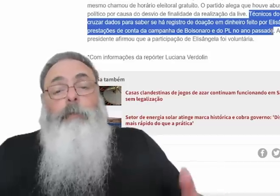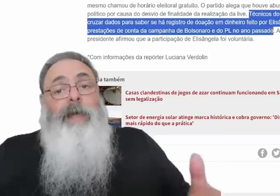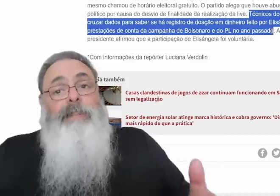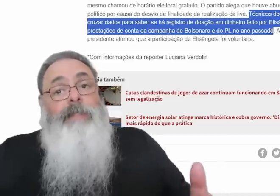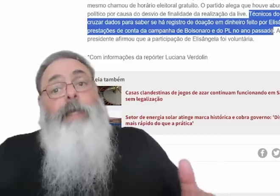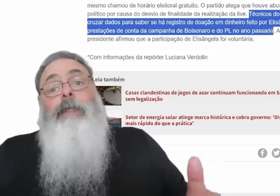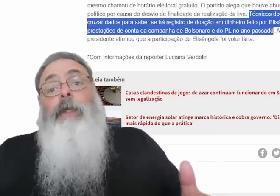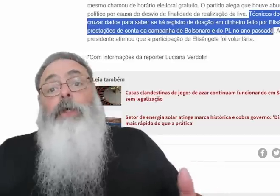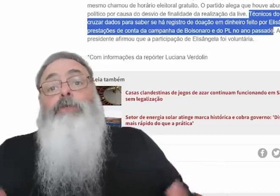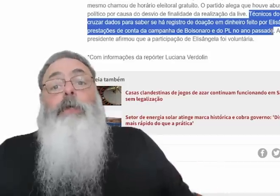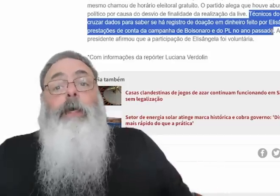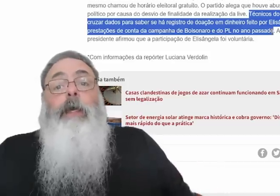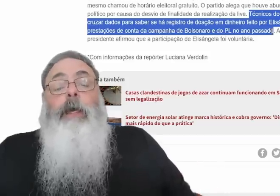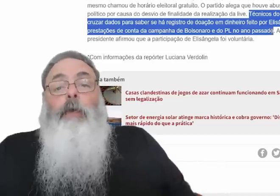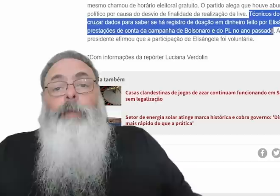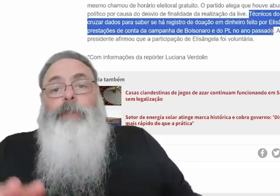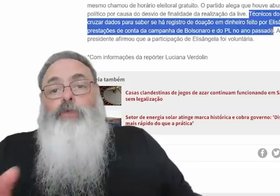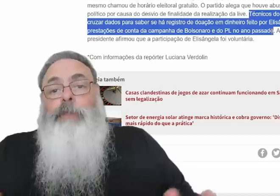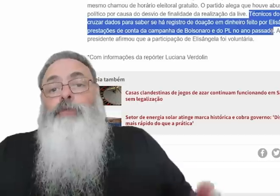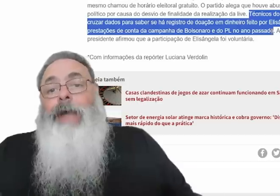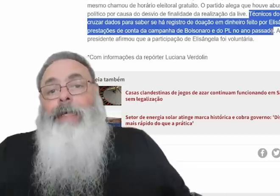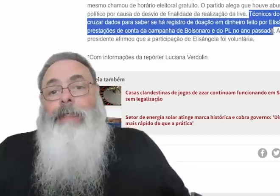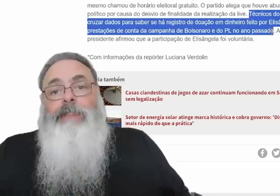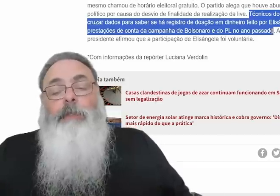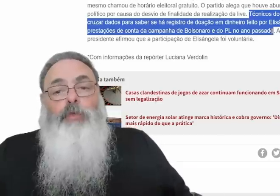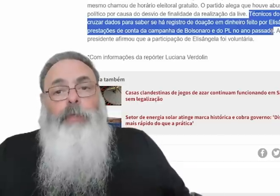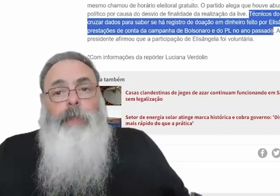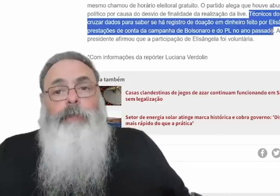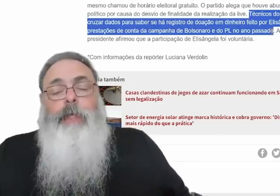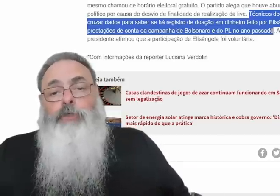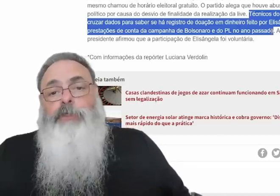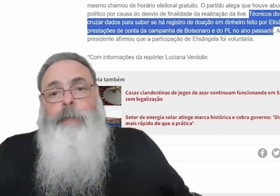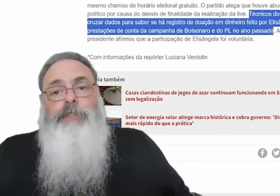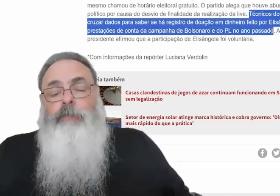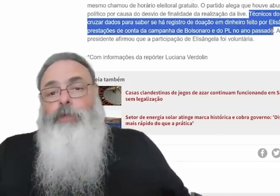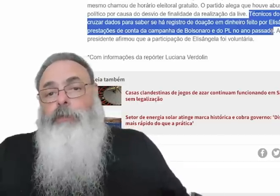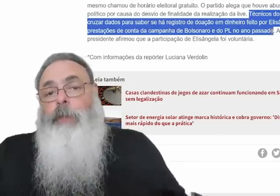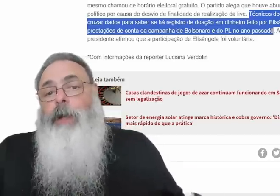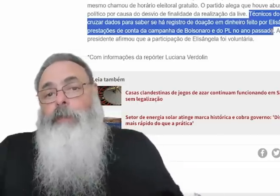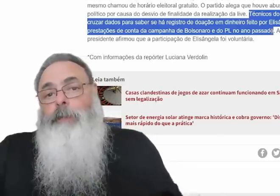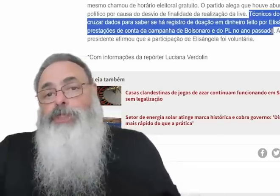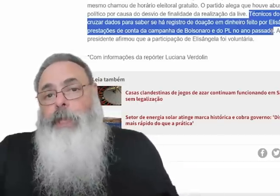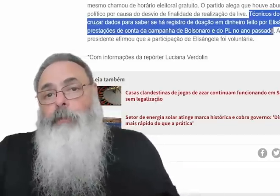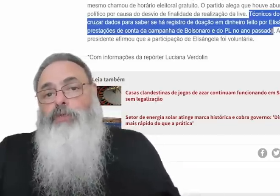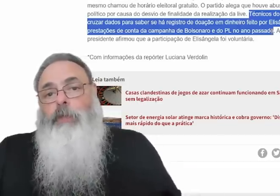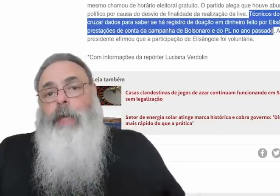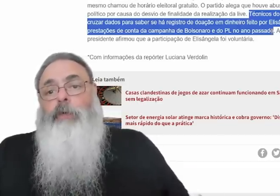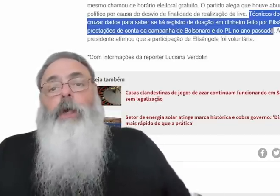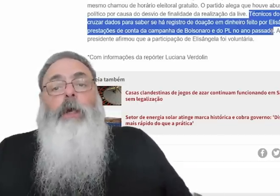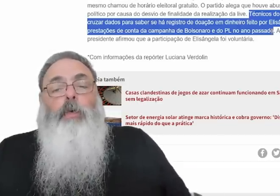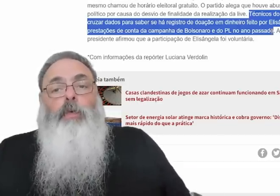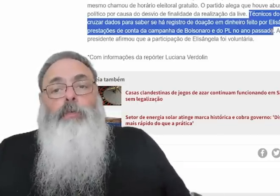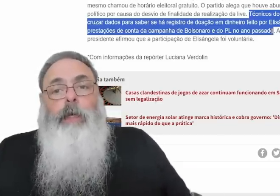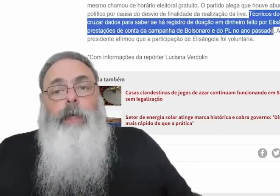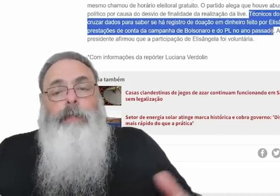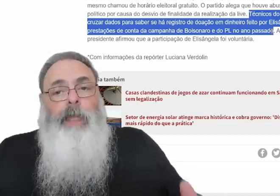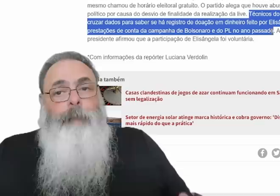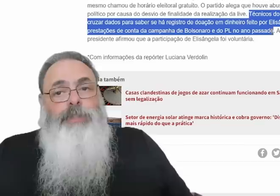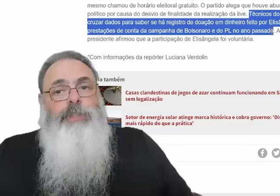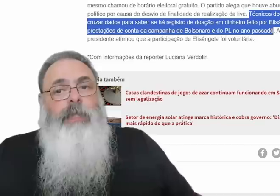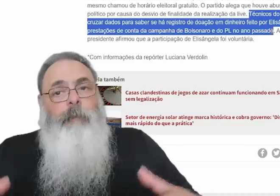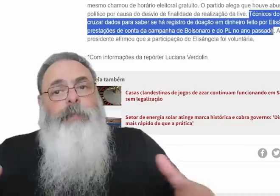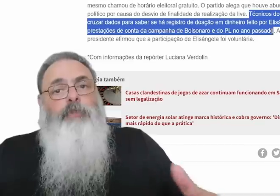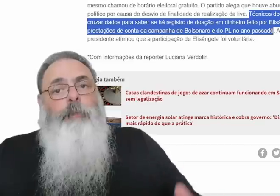pessoa, não. Mas é aquele negócio. Uma das coisas bacanas que Bolsonaro tem é justamente devido ao trabalho da Michelle Bolsonaro com